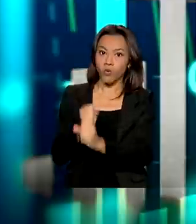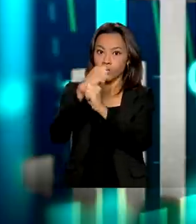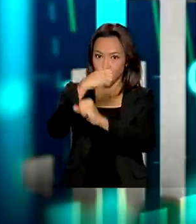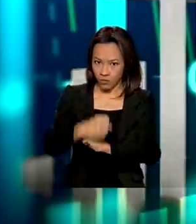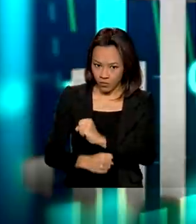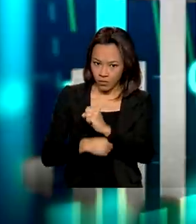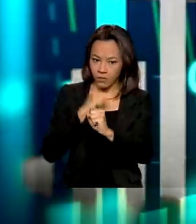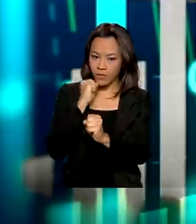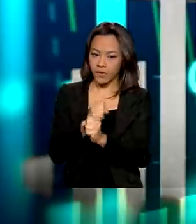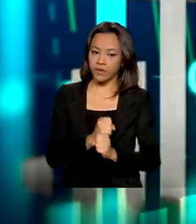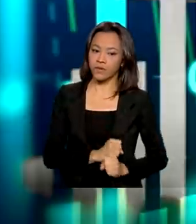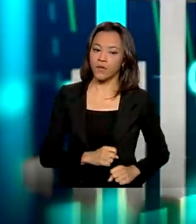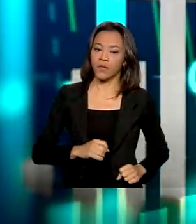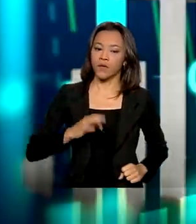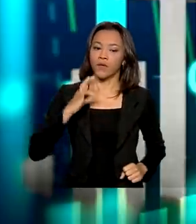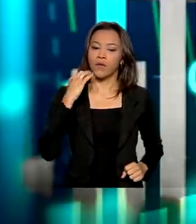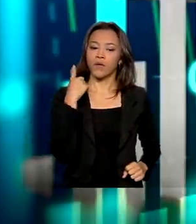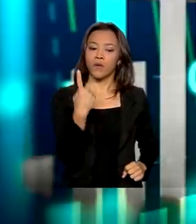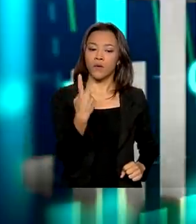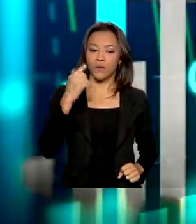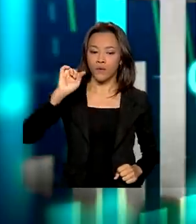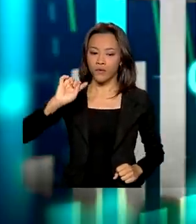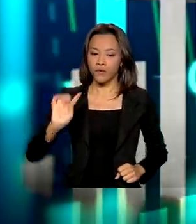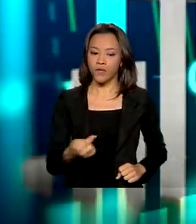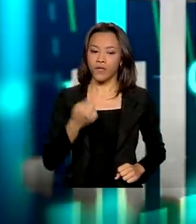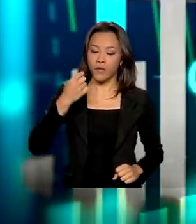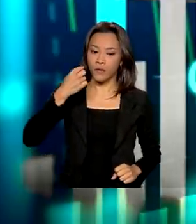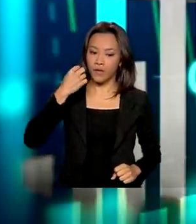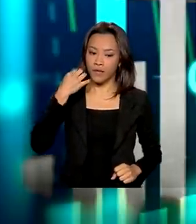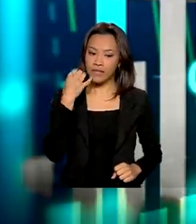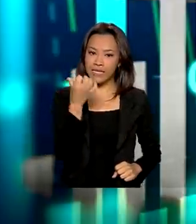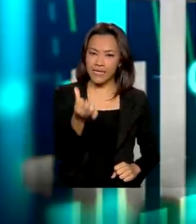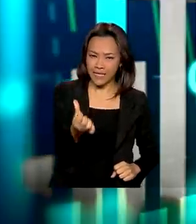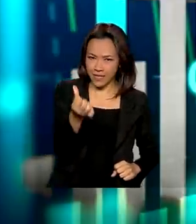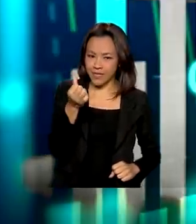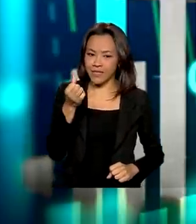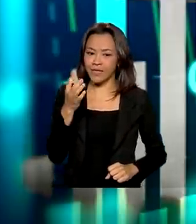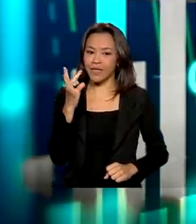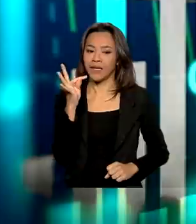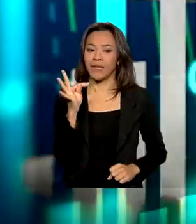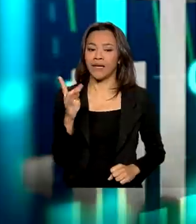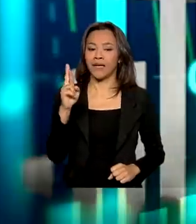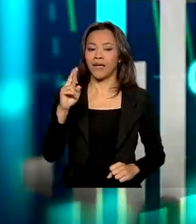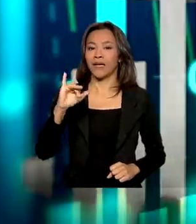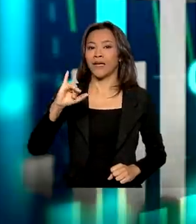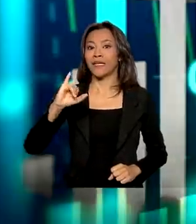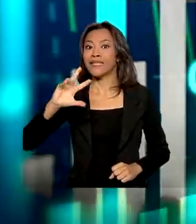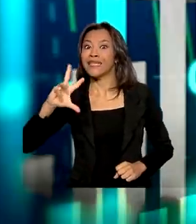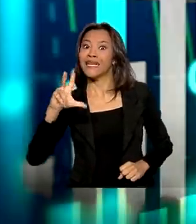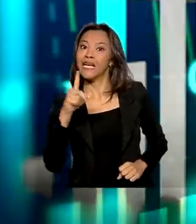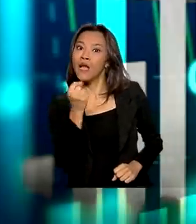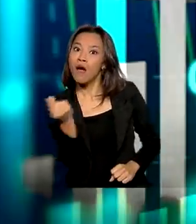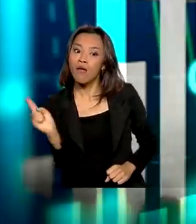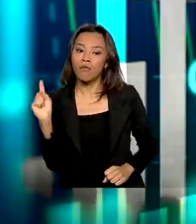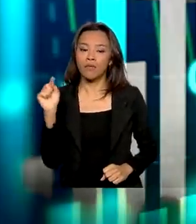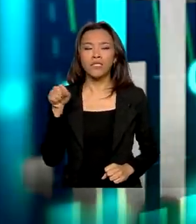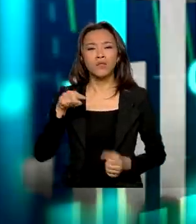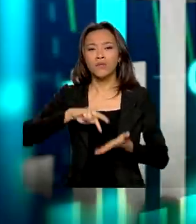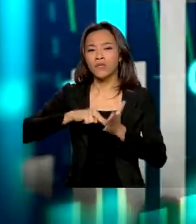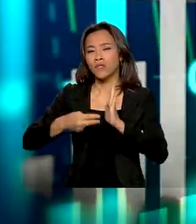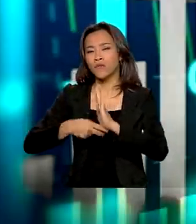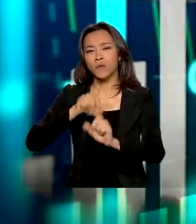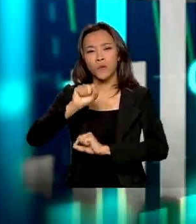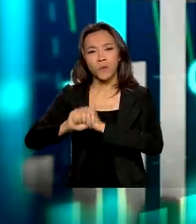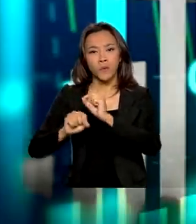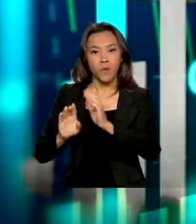,6 trilhão praticamente, que é um número espetacular. E representam um crescimento de